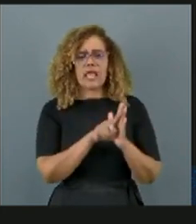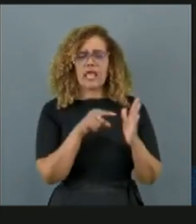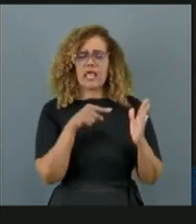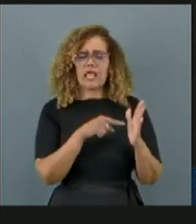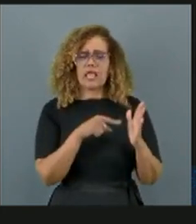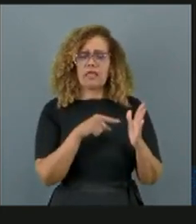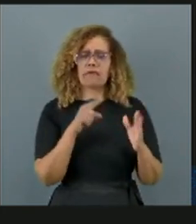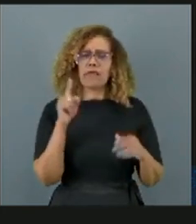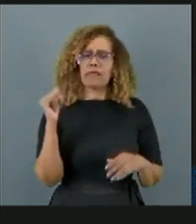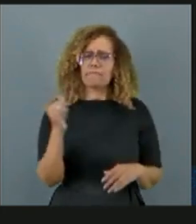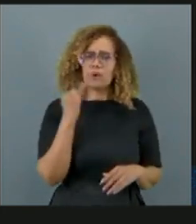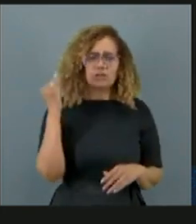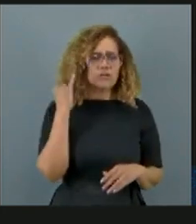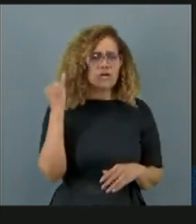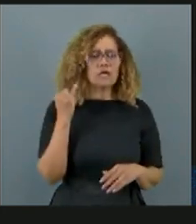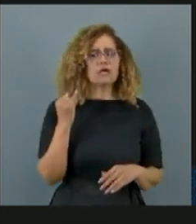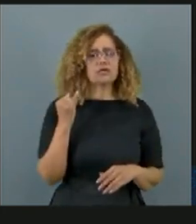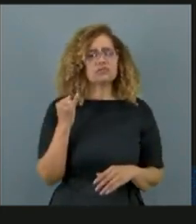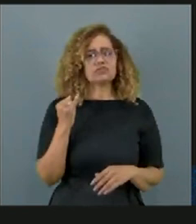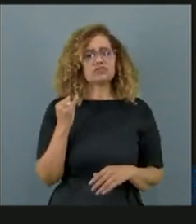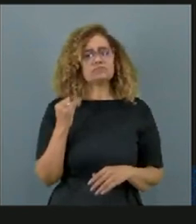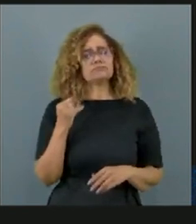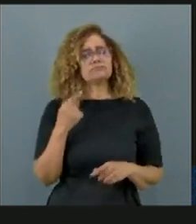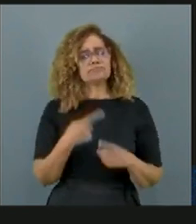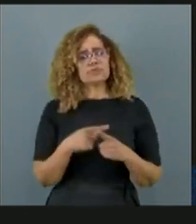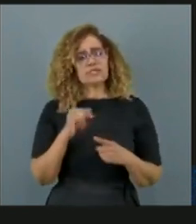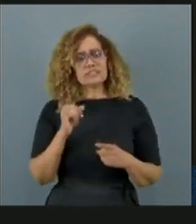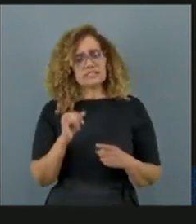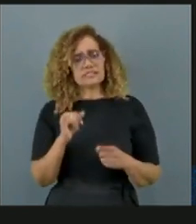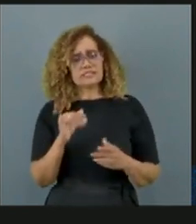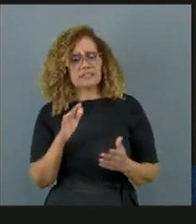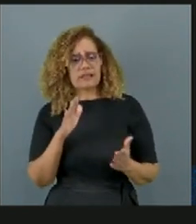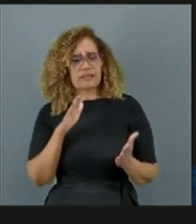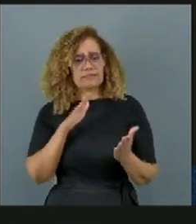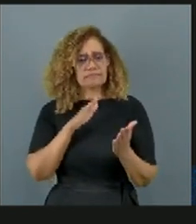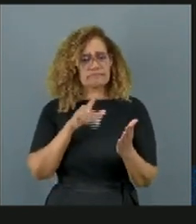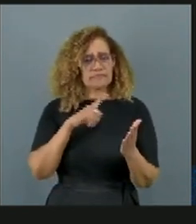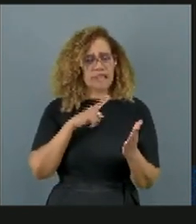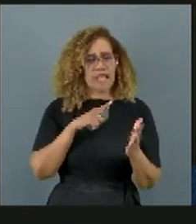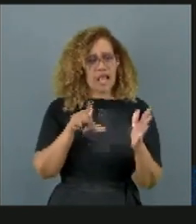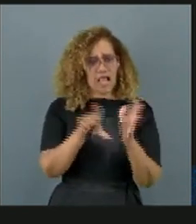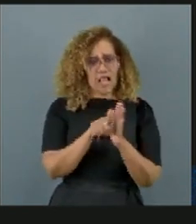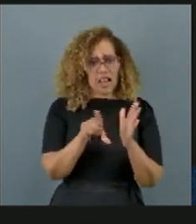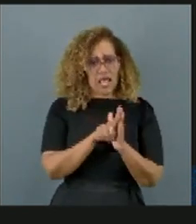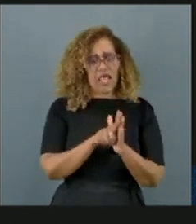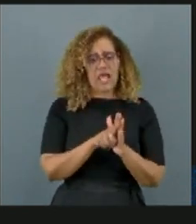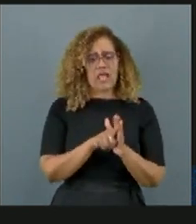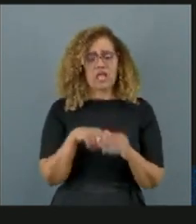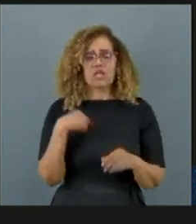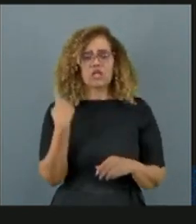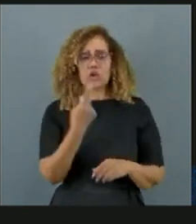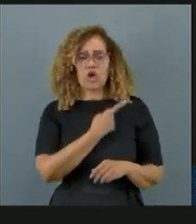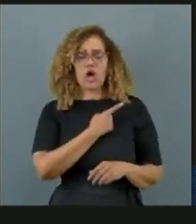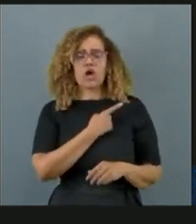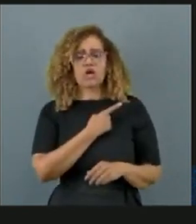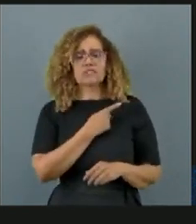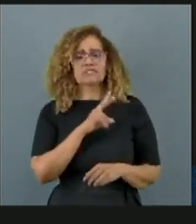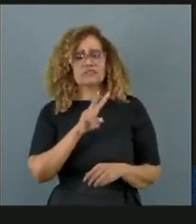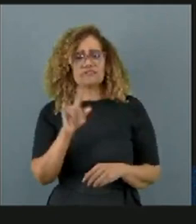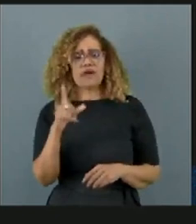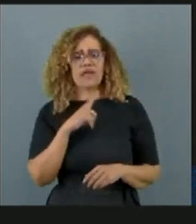importante, porque com a implementação dessa lei, implantação dessa lei, nós vamos ter realmente